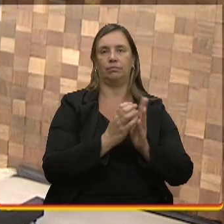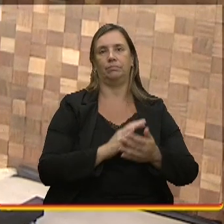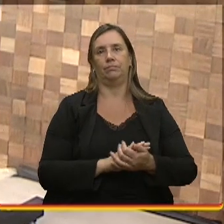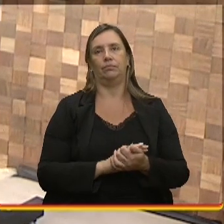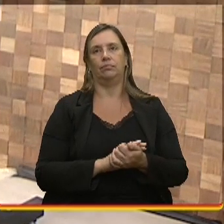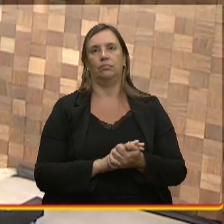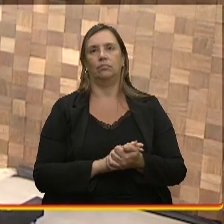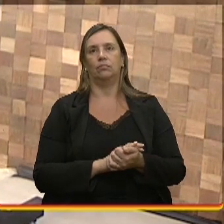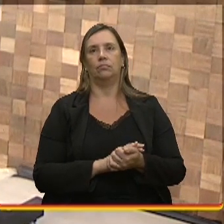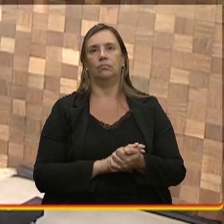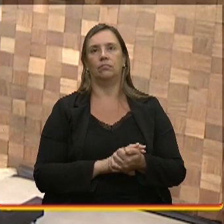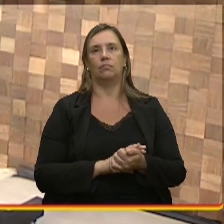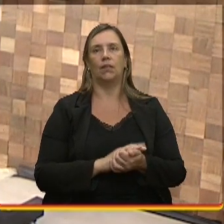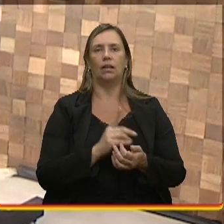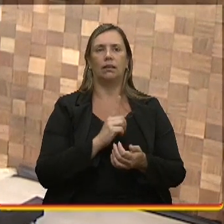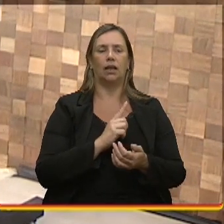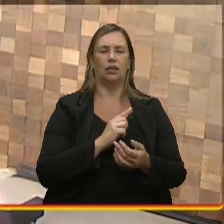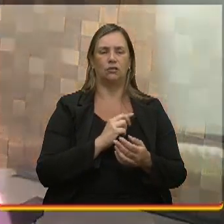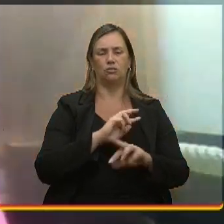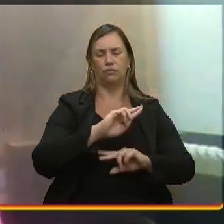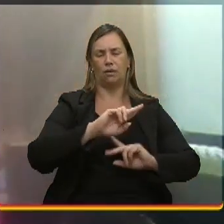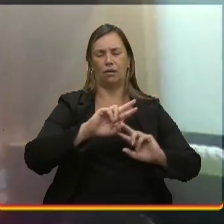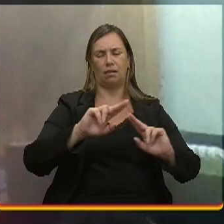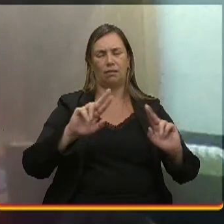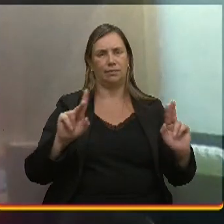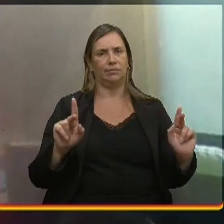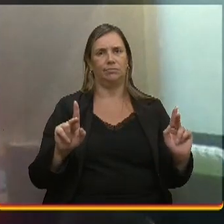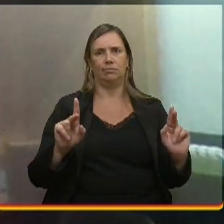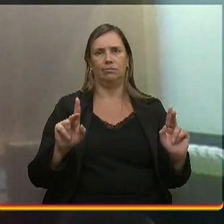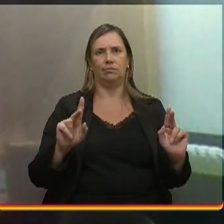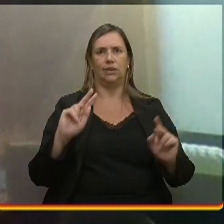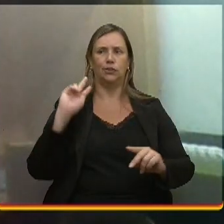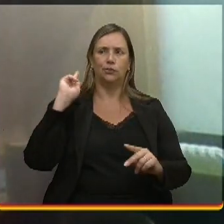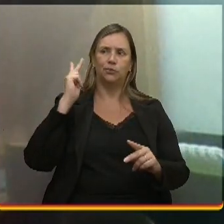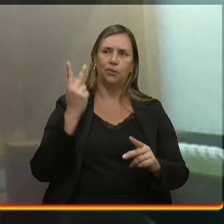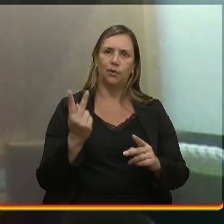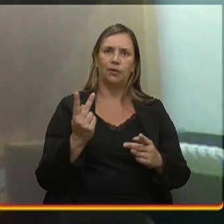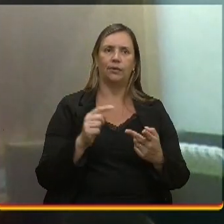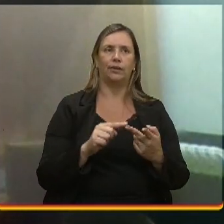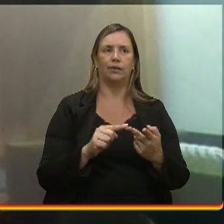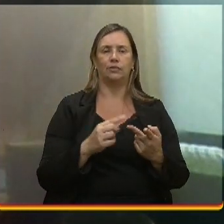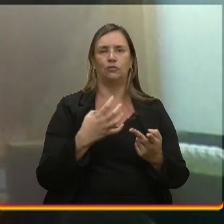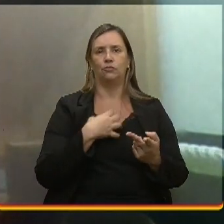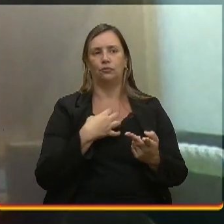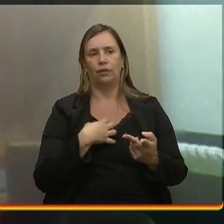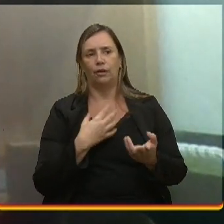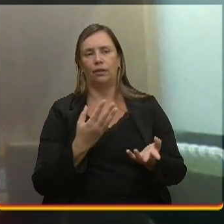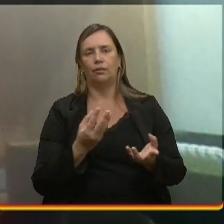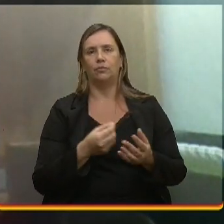absurdas, né? História de tudo quanto é forma, de colocação.